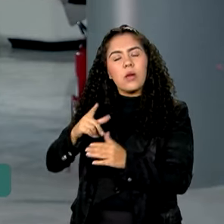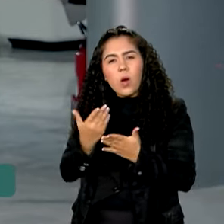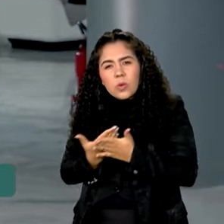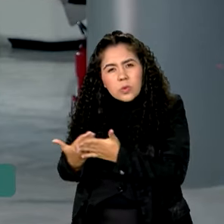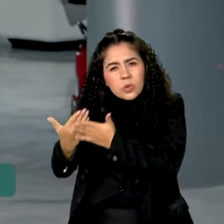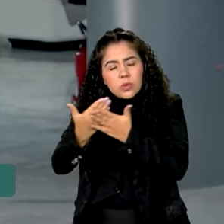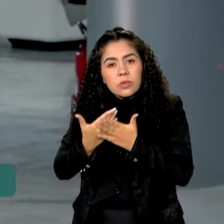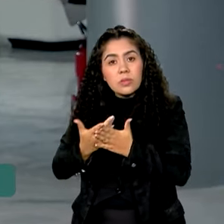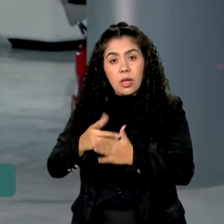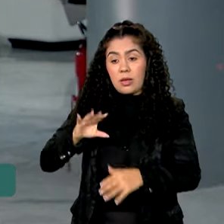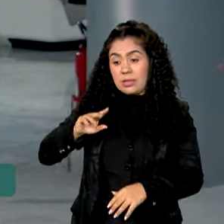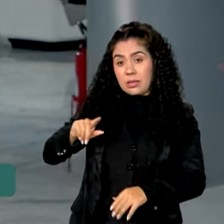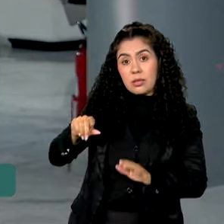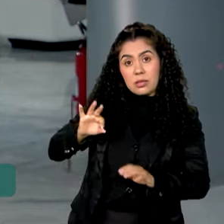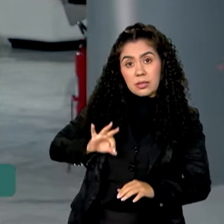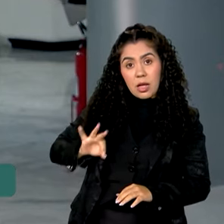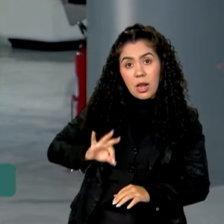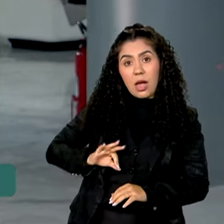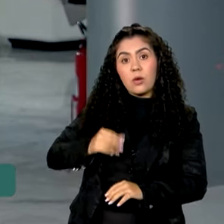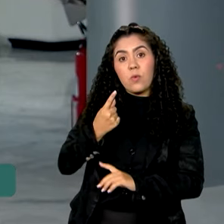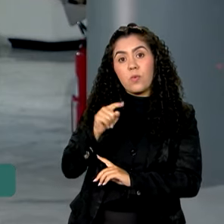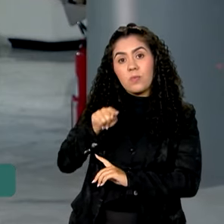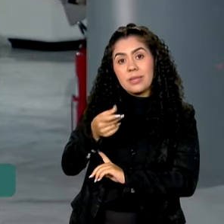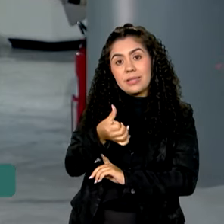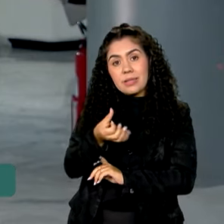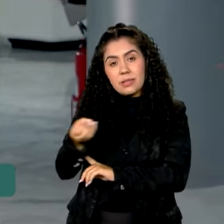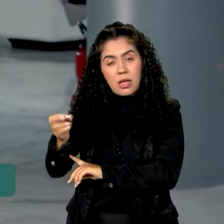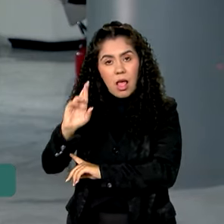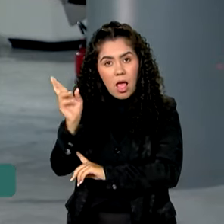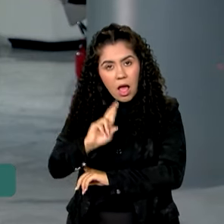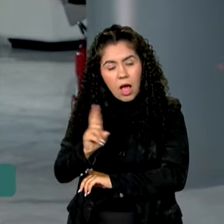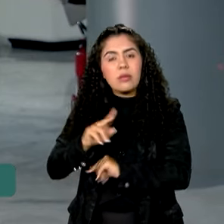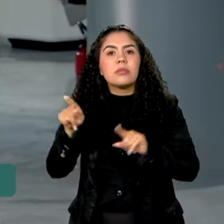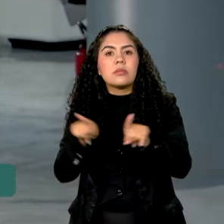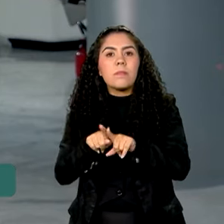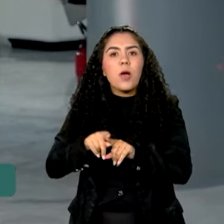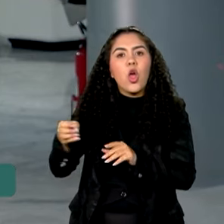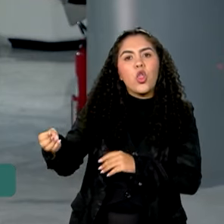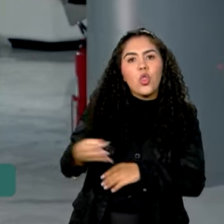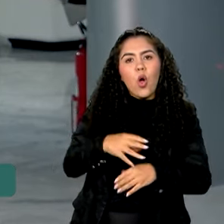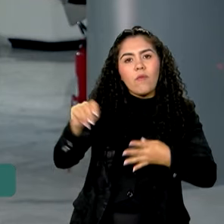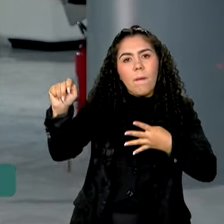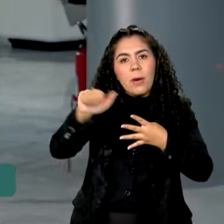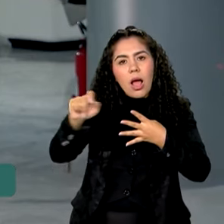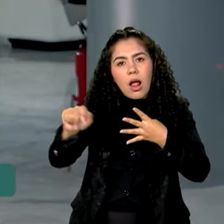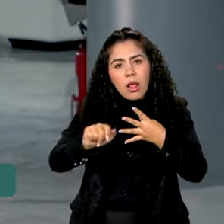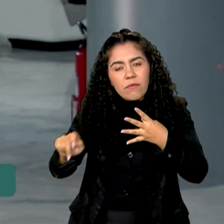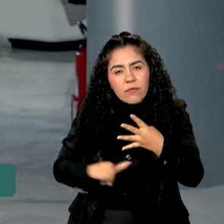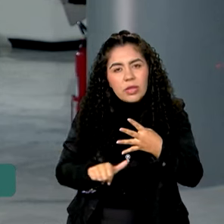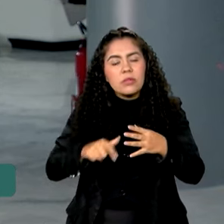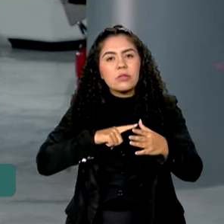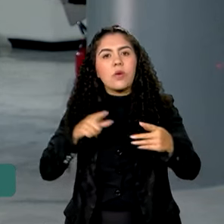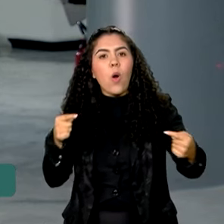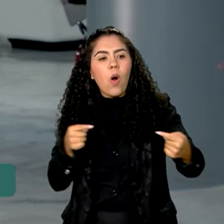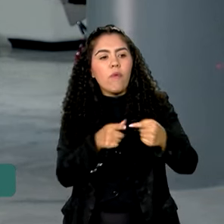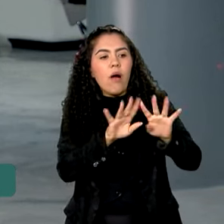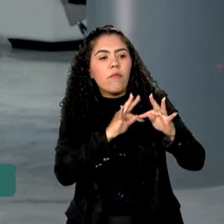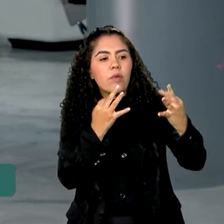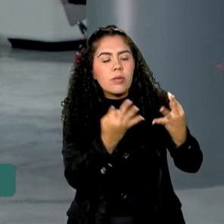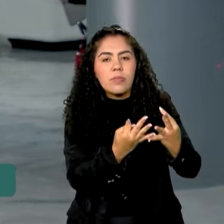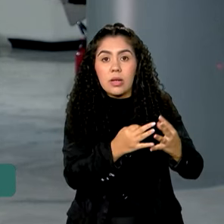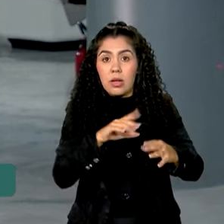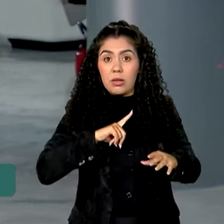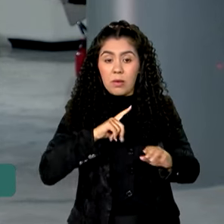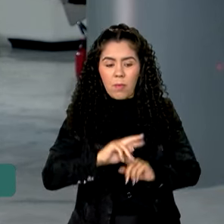600 reais, com a inclusão de novos benefícios, de acordo com a composição familiar, o valor do benefício médio